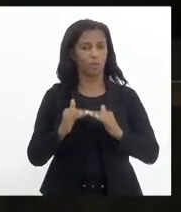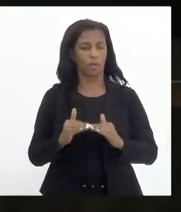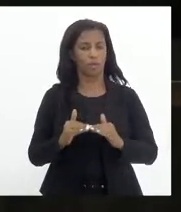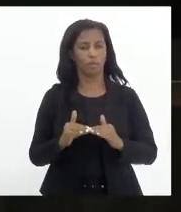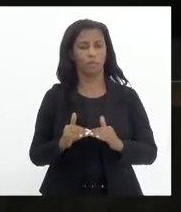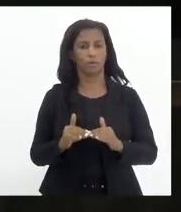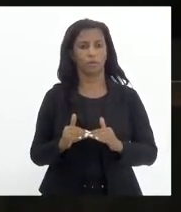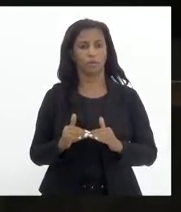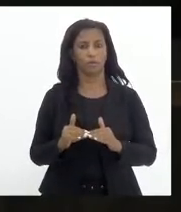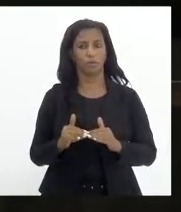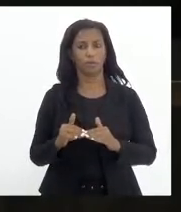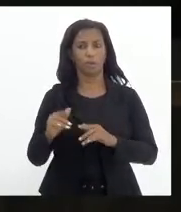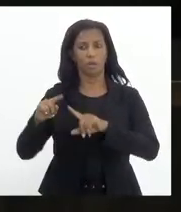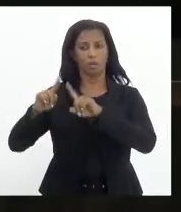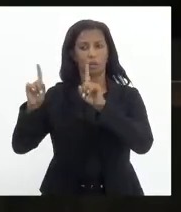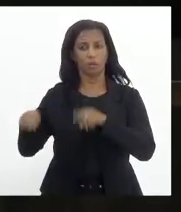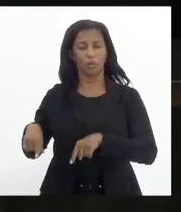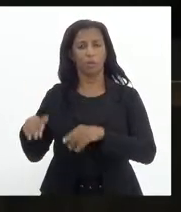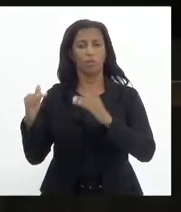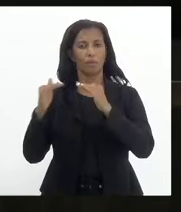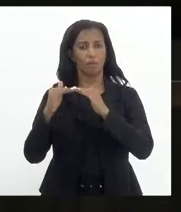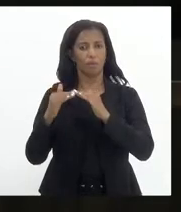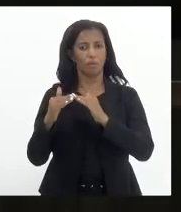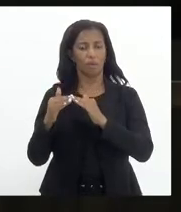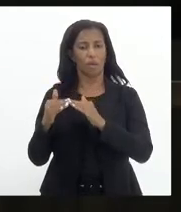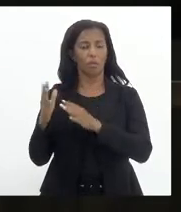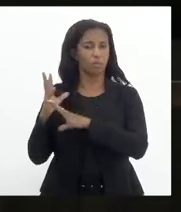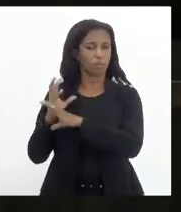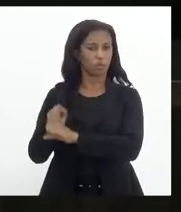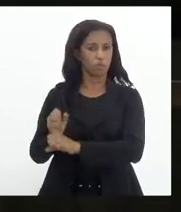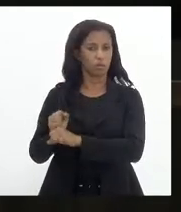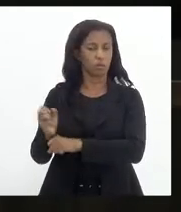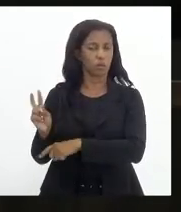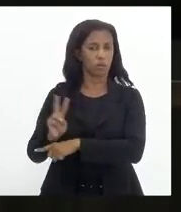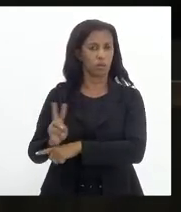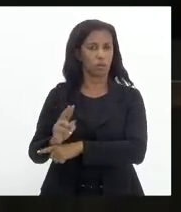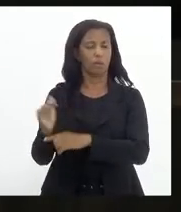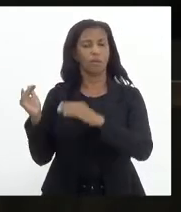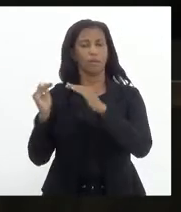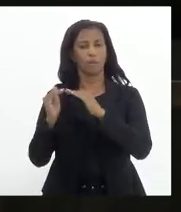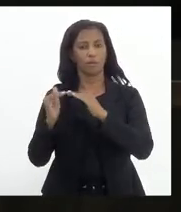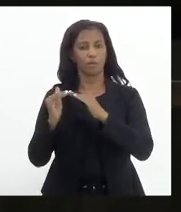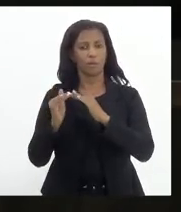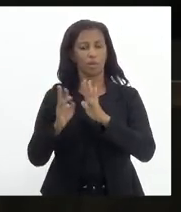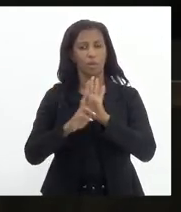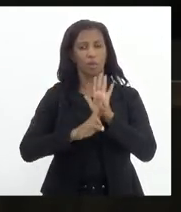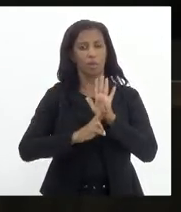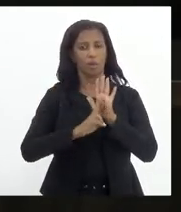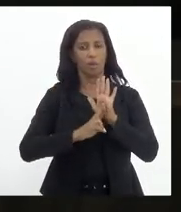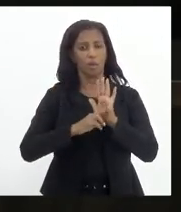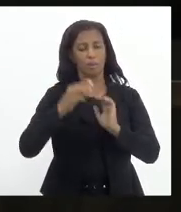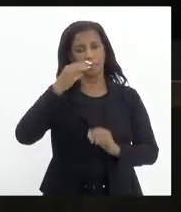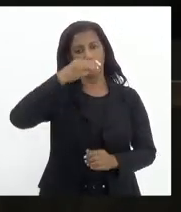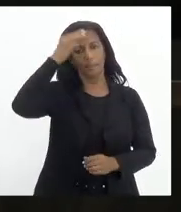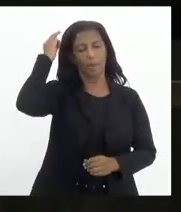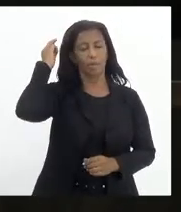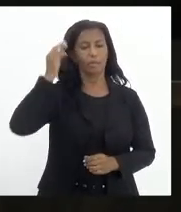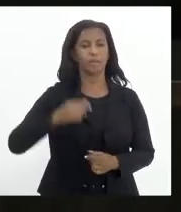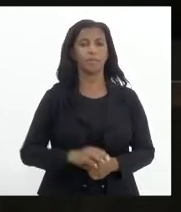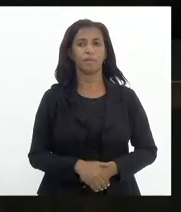Justiça. Servidores públicos, favorável, de orçamento, finanças, fiscalização financeira e controle, favorável. Relator de deputados Márcio Pacheco,